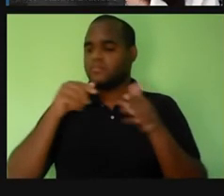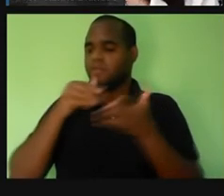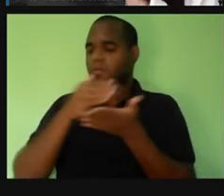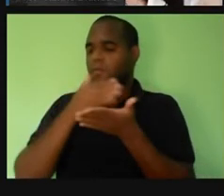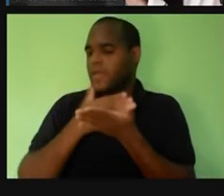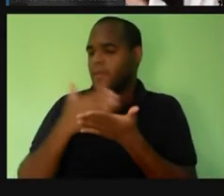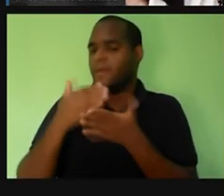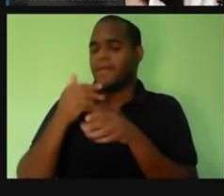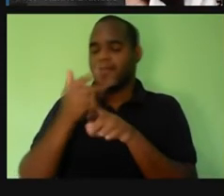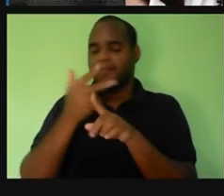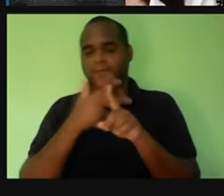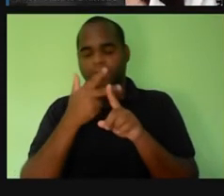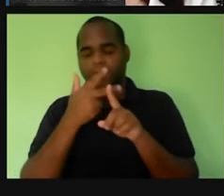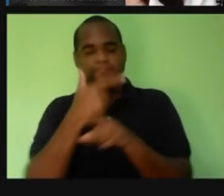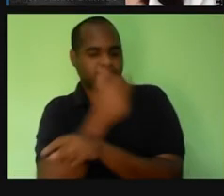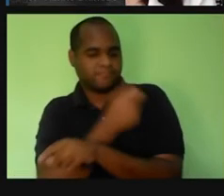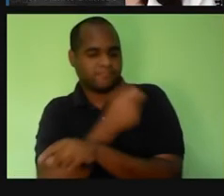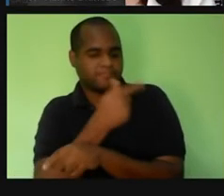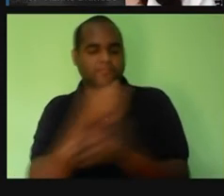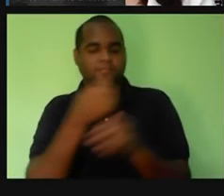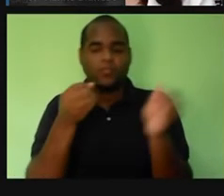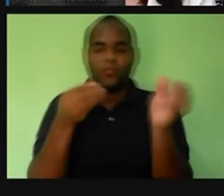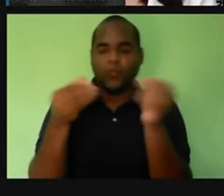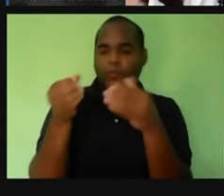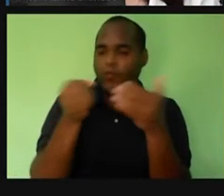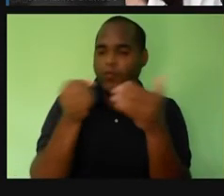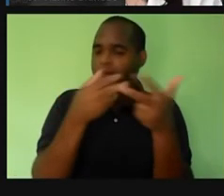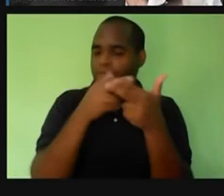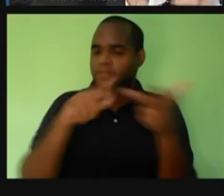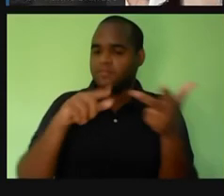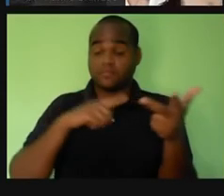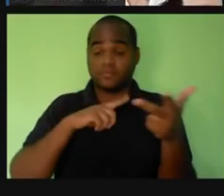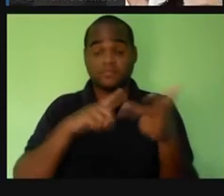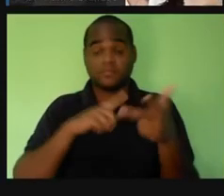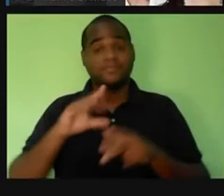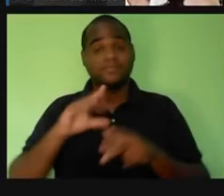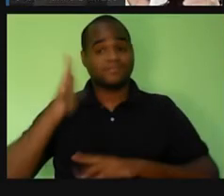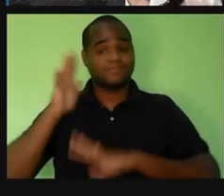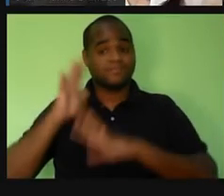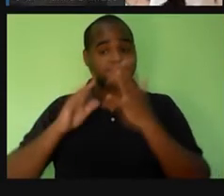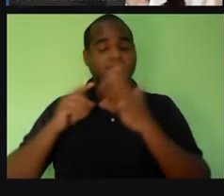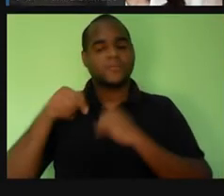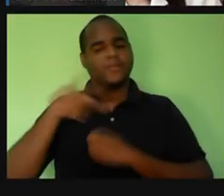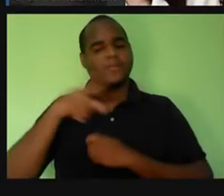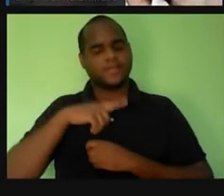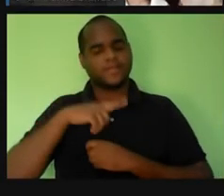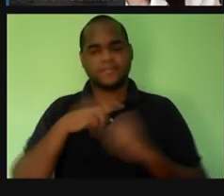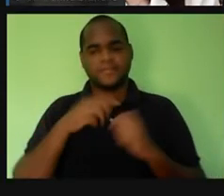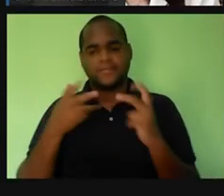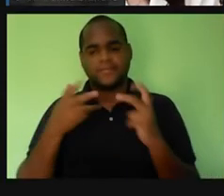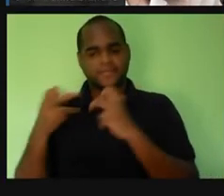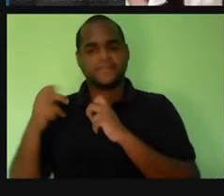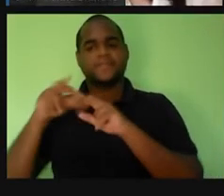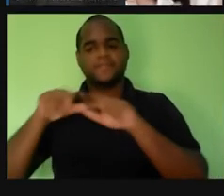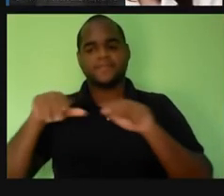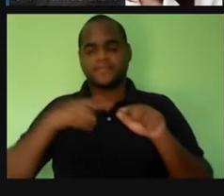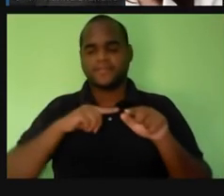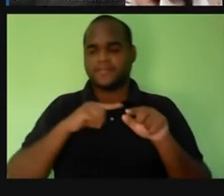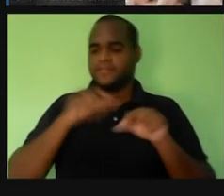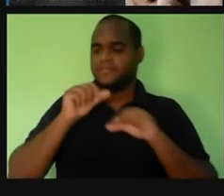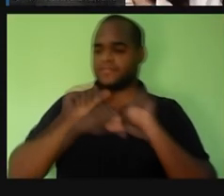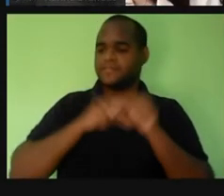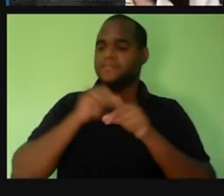quando novos surtos da varíola aconteceram. Então, a gente começa a perceber, né? Esse movimento anti